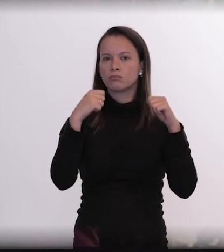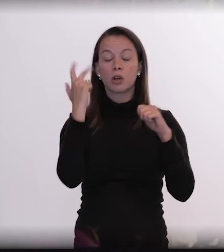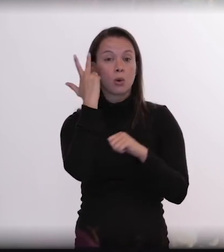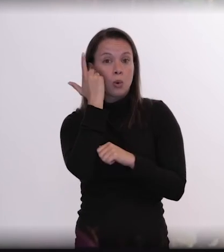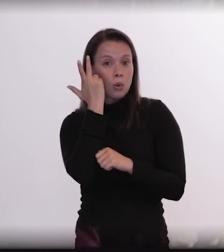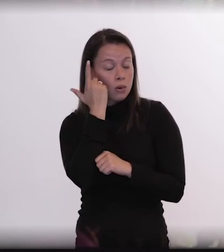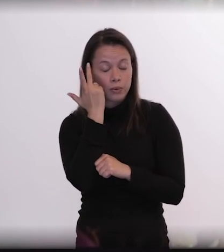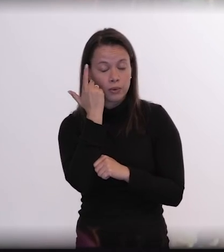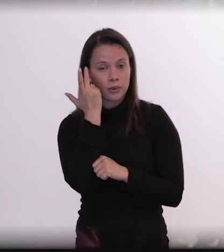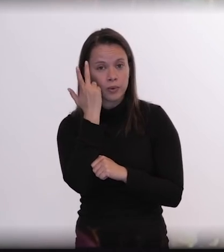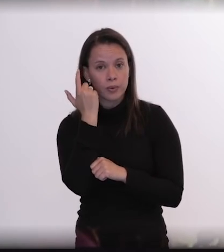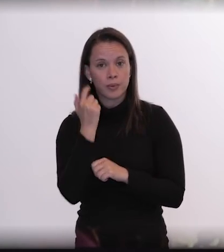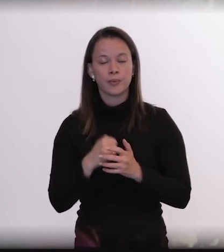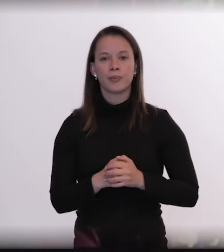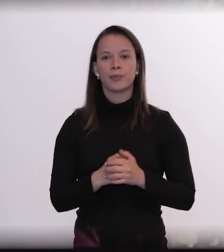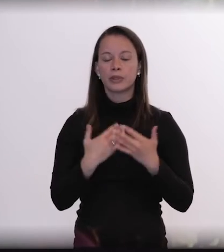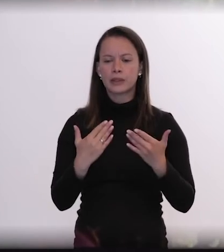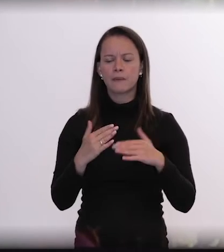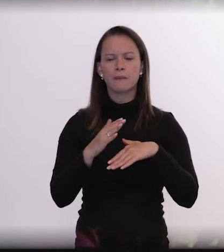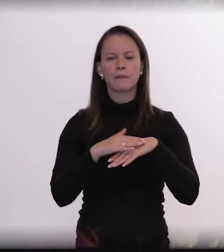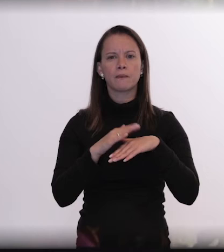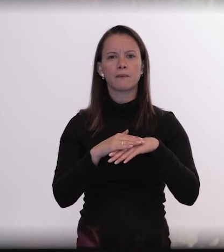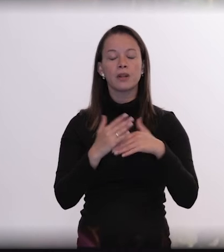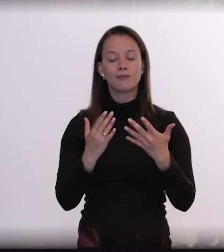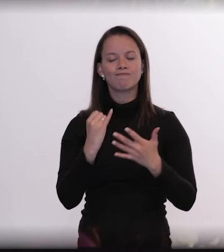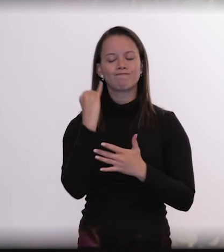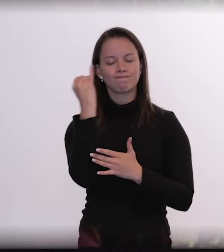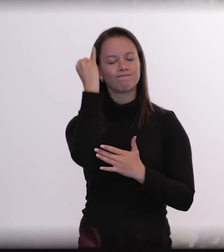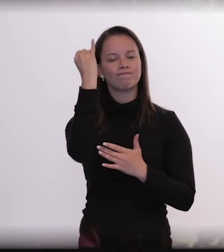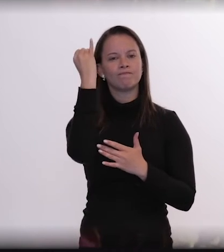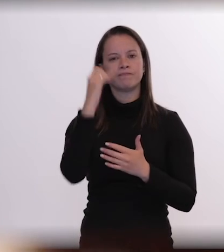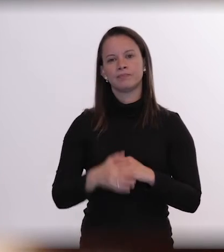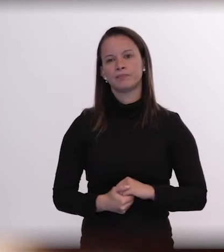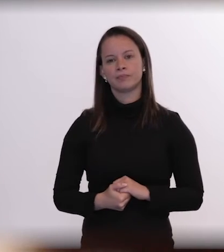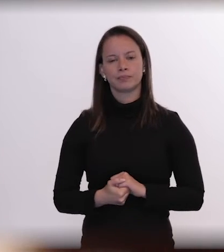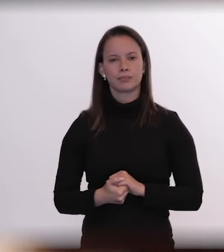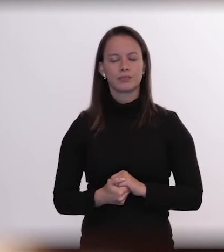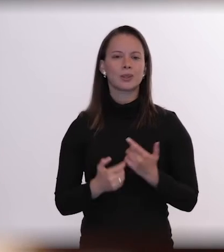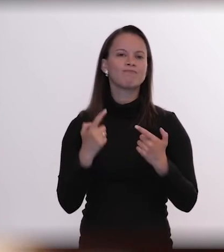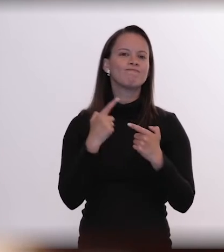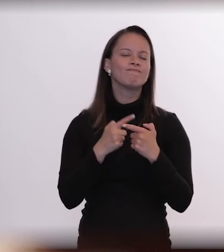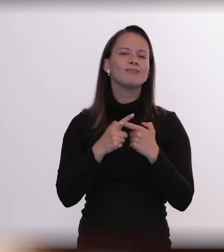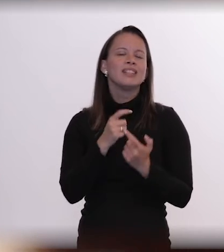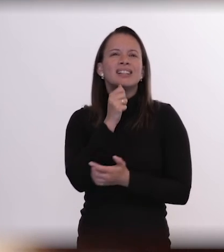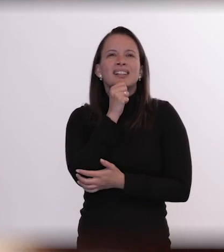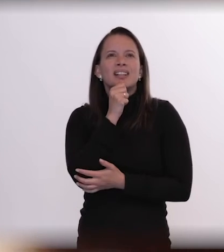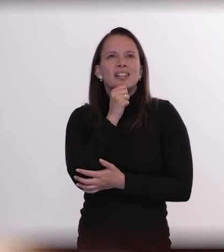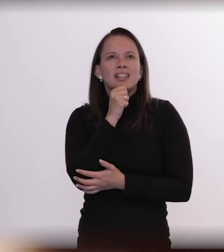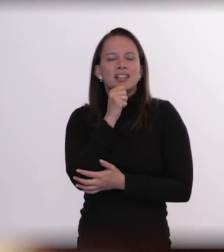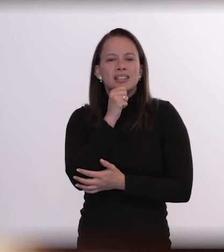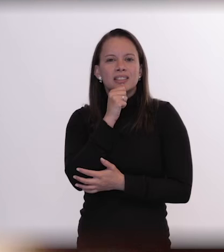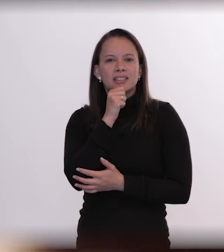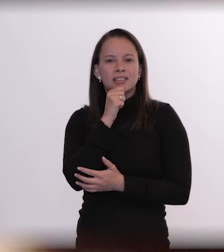e deram uma resposta isso foi muito importante porque ainda no país